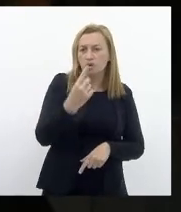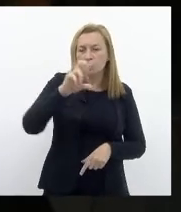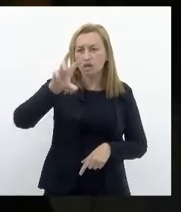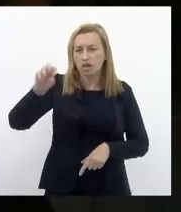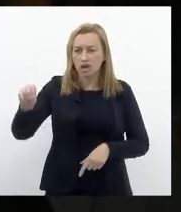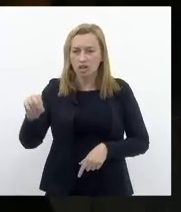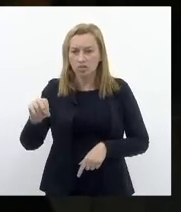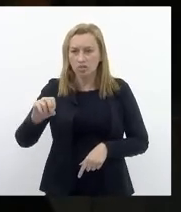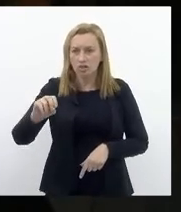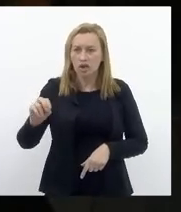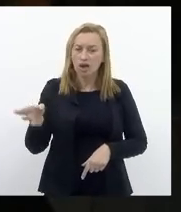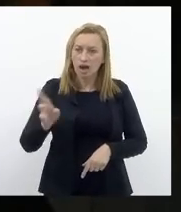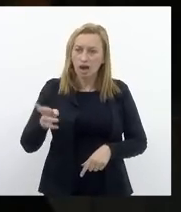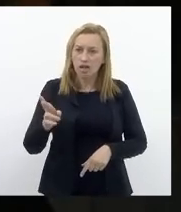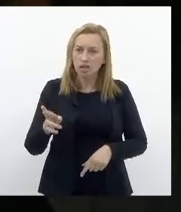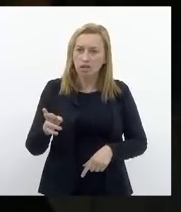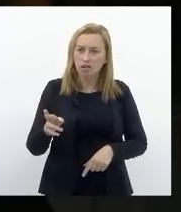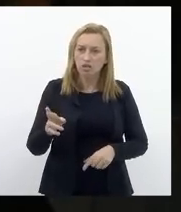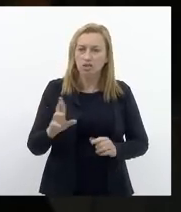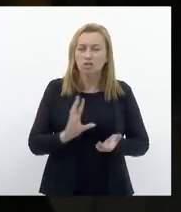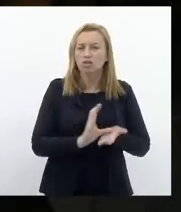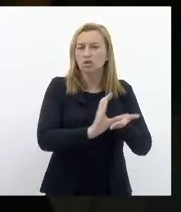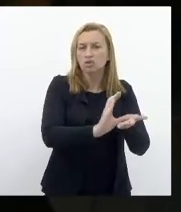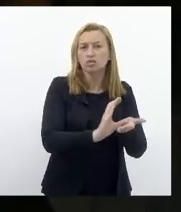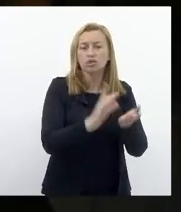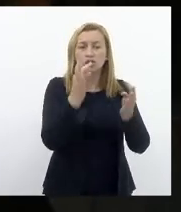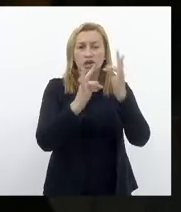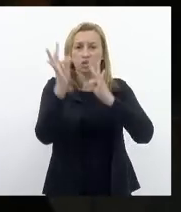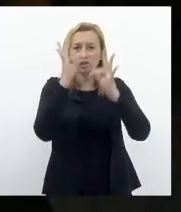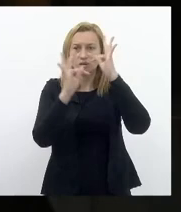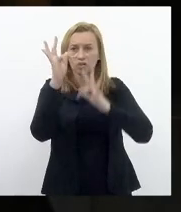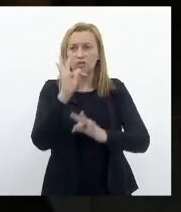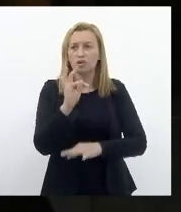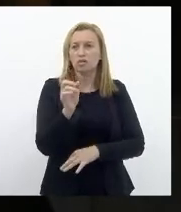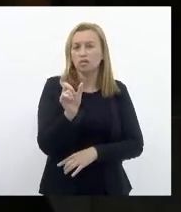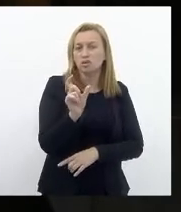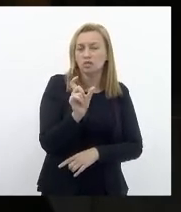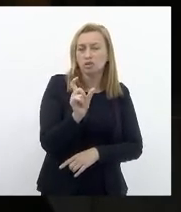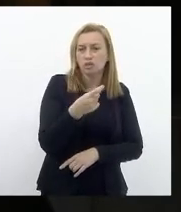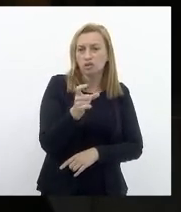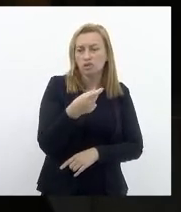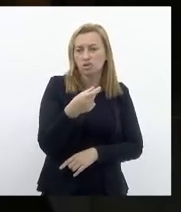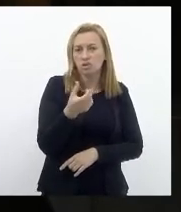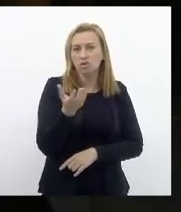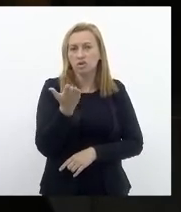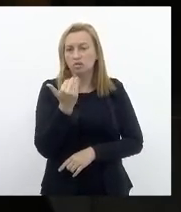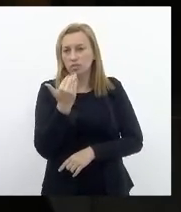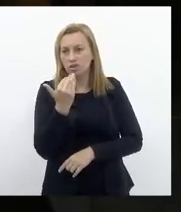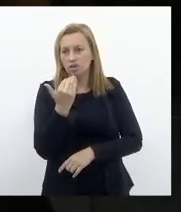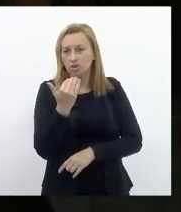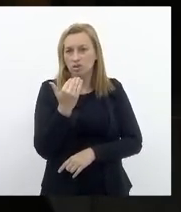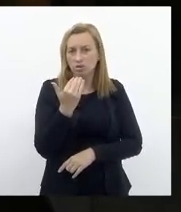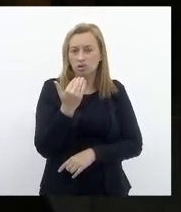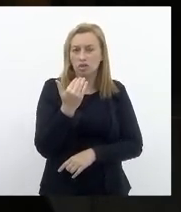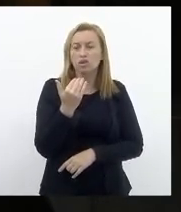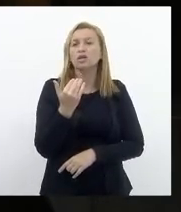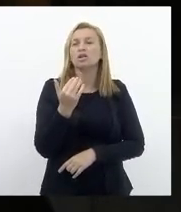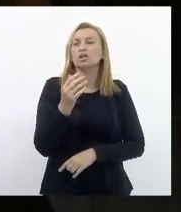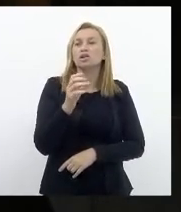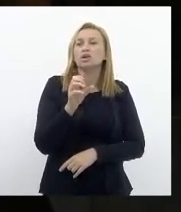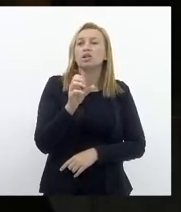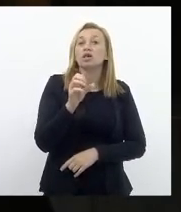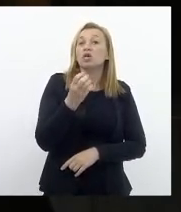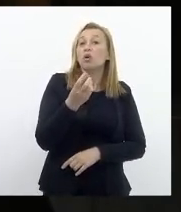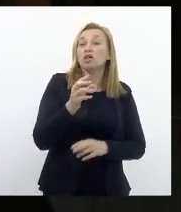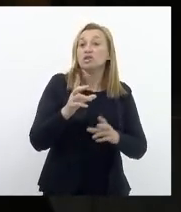tecnológico O auxílio alimentação Subiu de 400 para 600 reais O auxílio creche Subiu de 600 para 900 reais